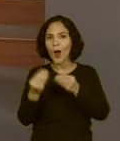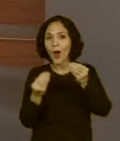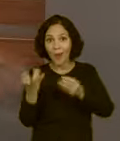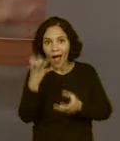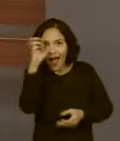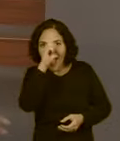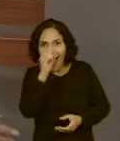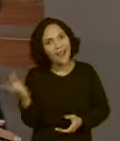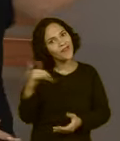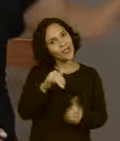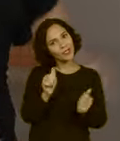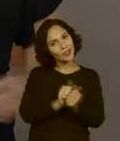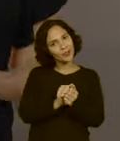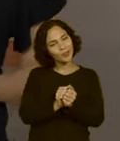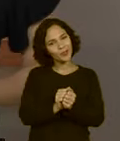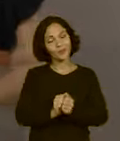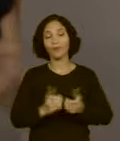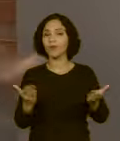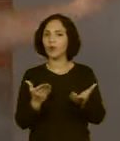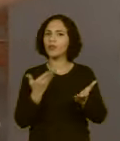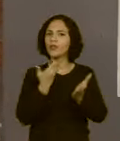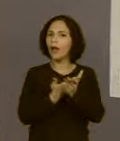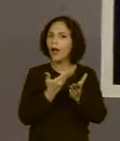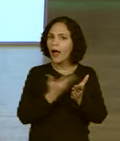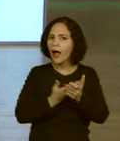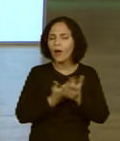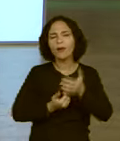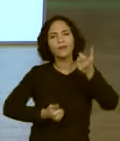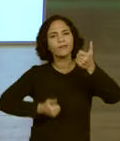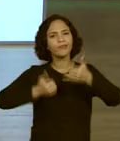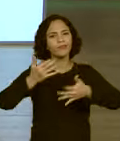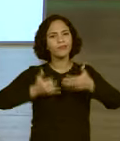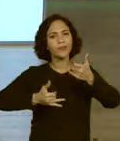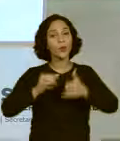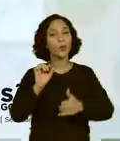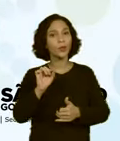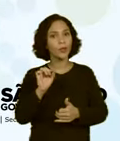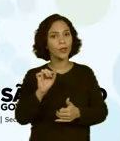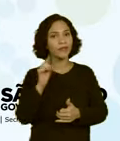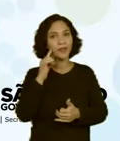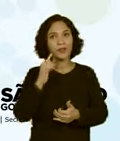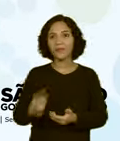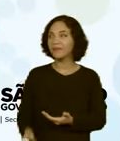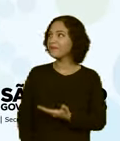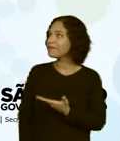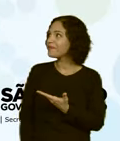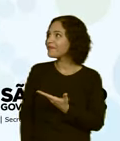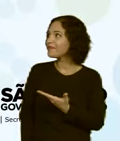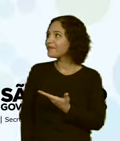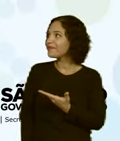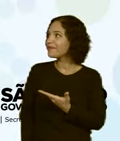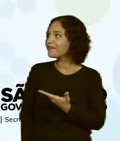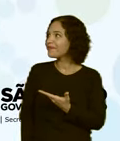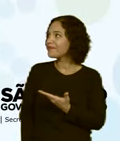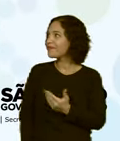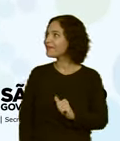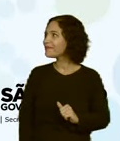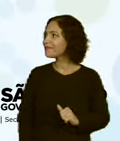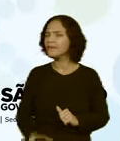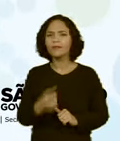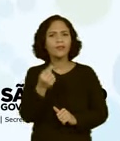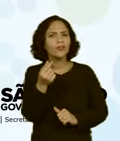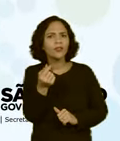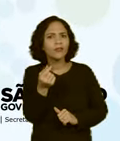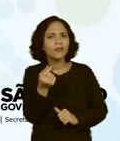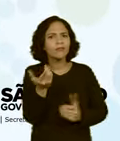Então vamos lá para a aula de hoje. Hoje a nossa aula vai falar sobre para onde vai o dinheiro,